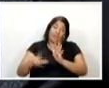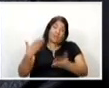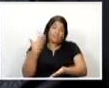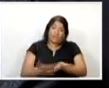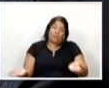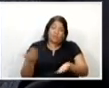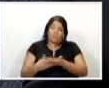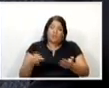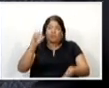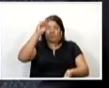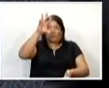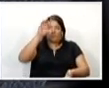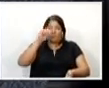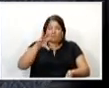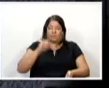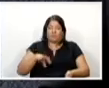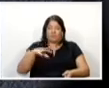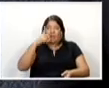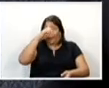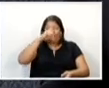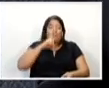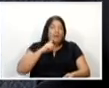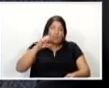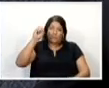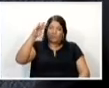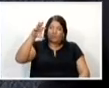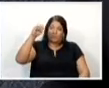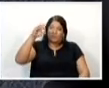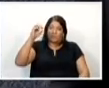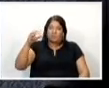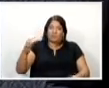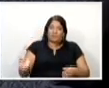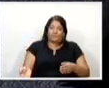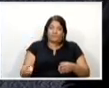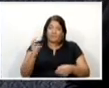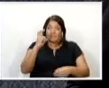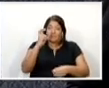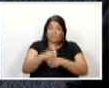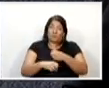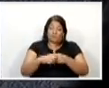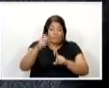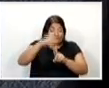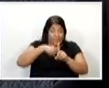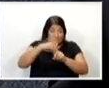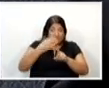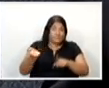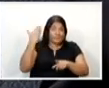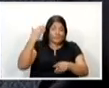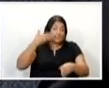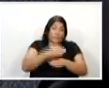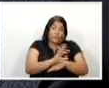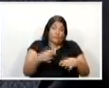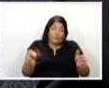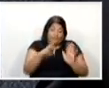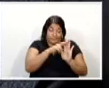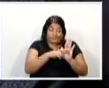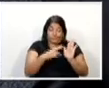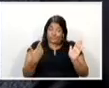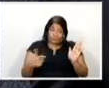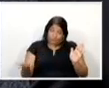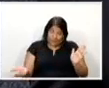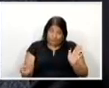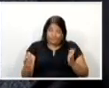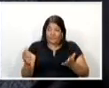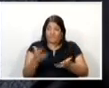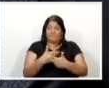projeto do semáforo em amarelo piscante, que foi aprovado há cinco, seis meses, até hoje não foi regulamentado. Então, muitos projetos nossos aqui, André Matarazzo,